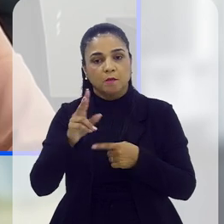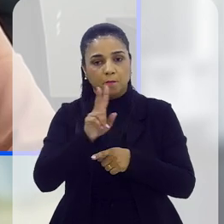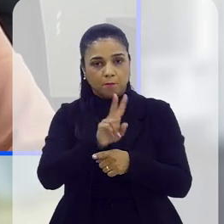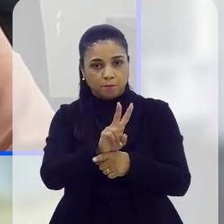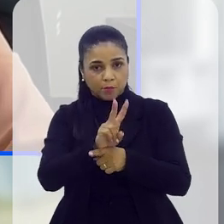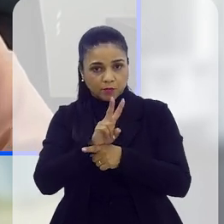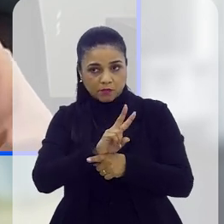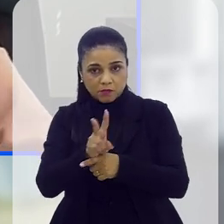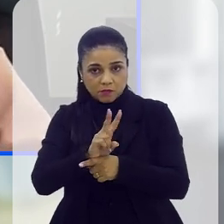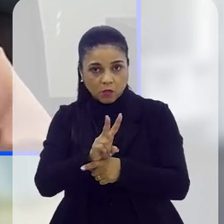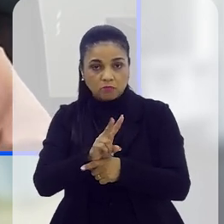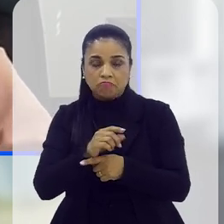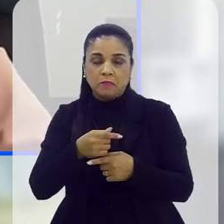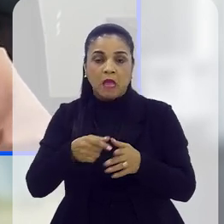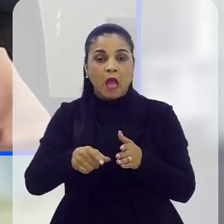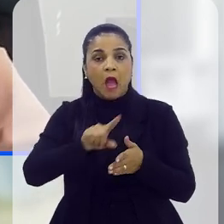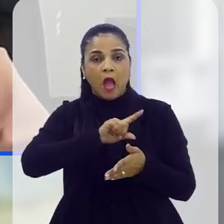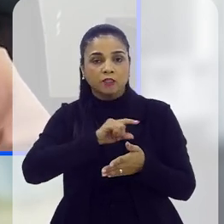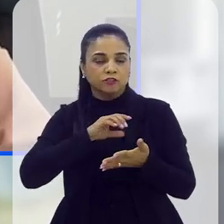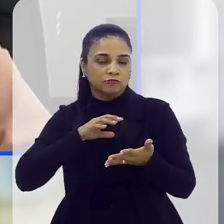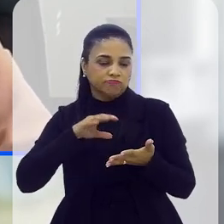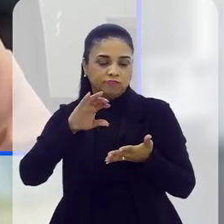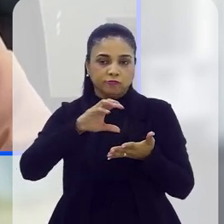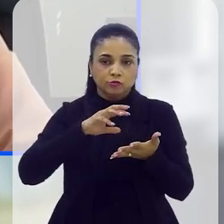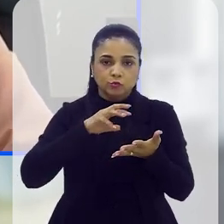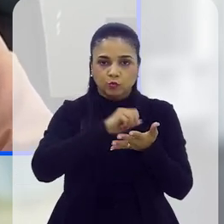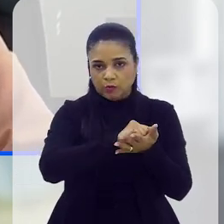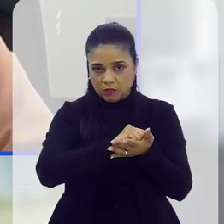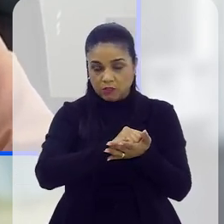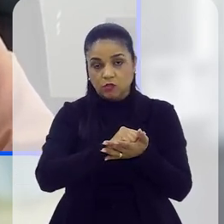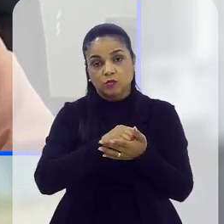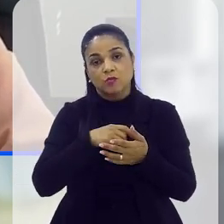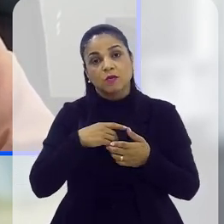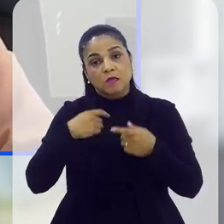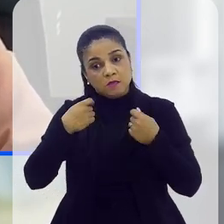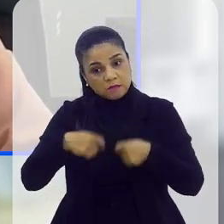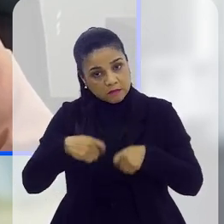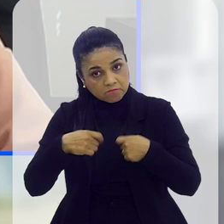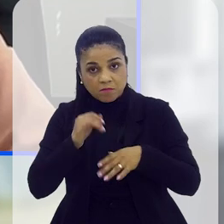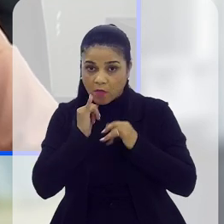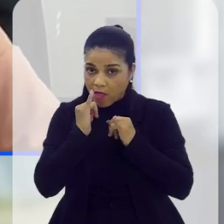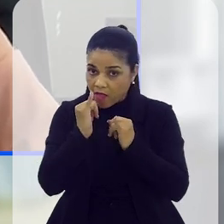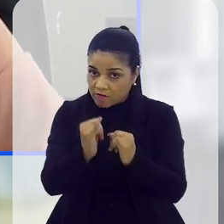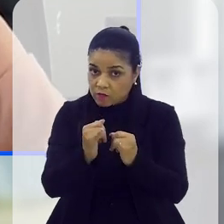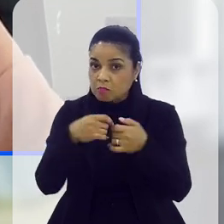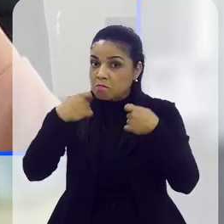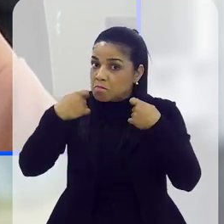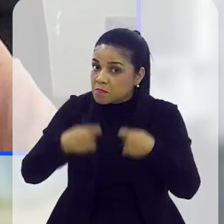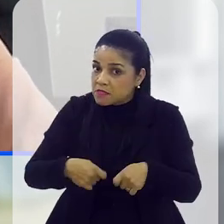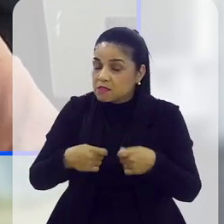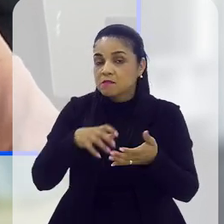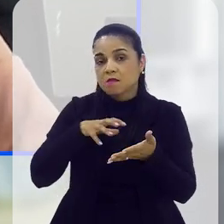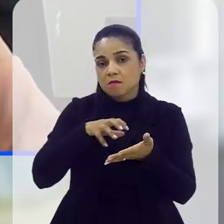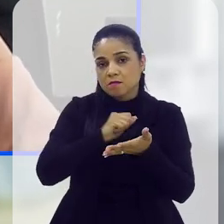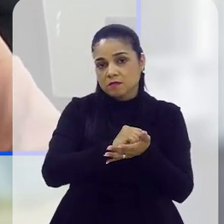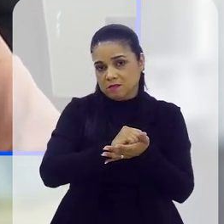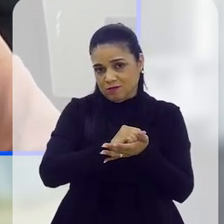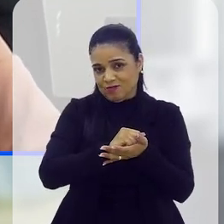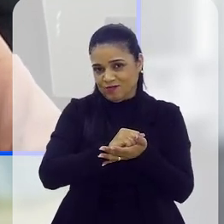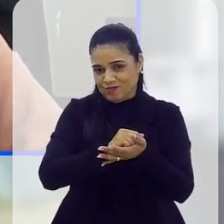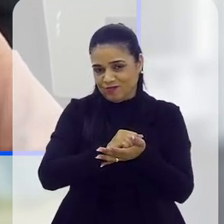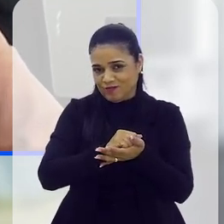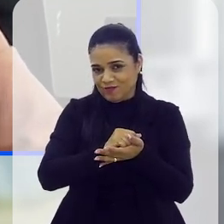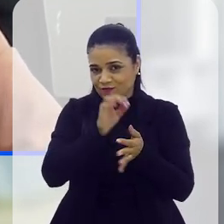medida protetiva sem fazer o registro de ocorrência, embora eu vá sempre ponderar pela necessidade do registro de